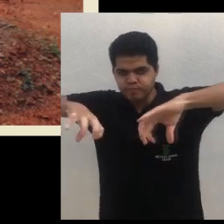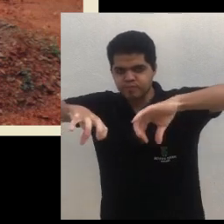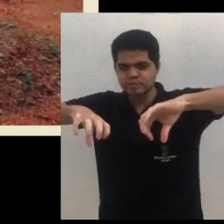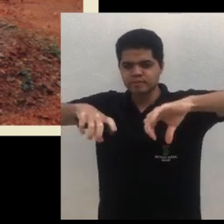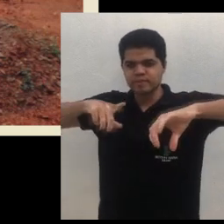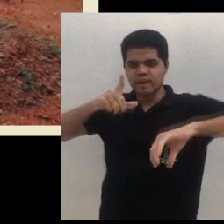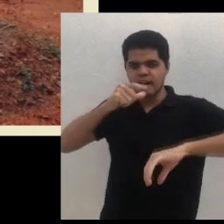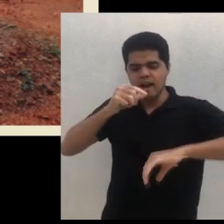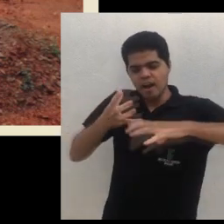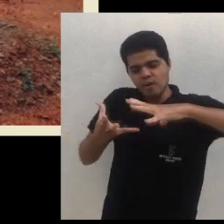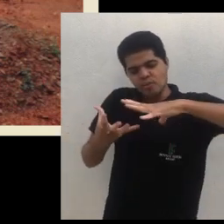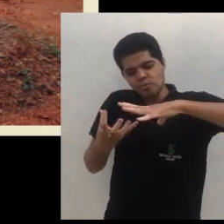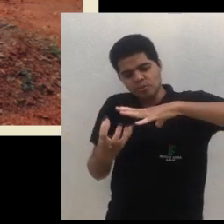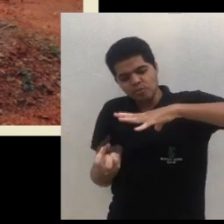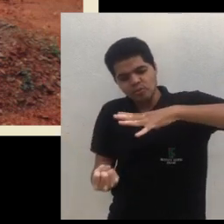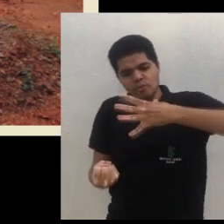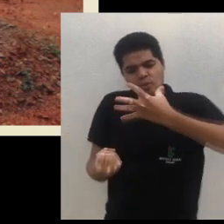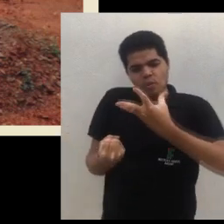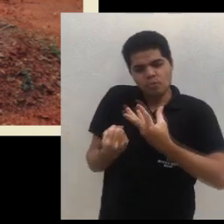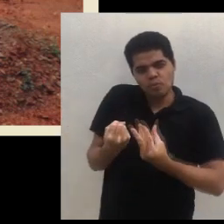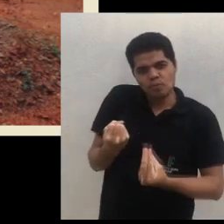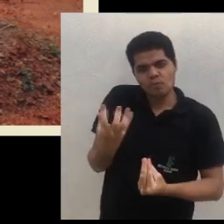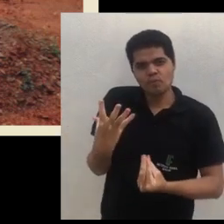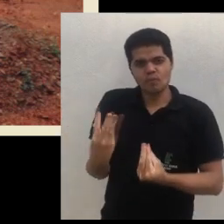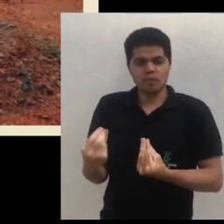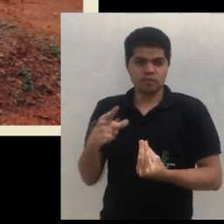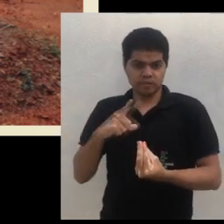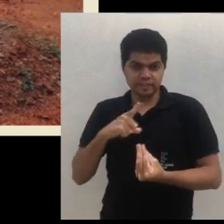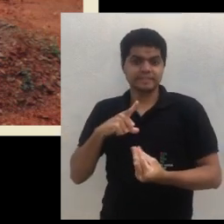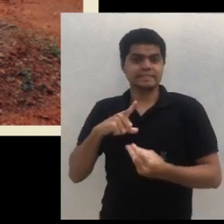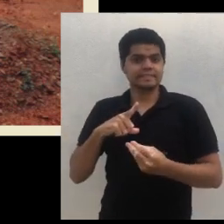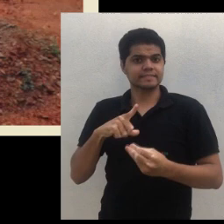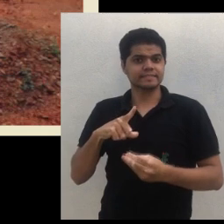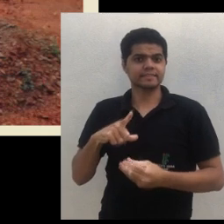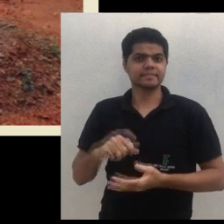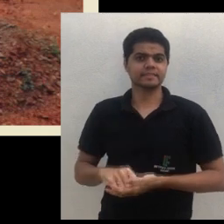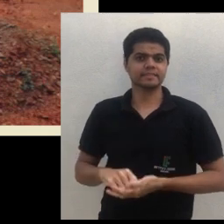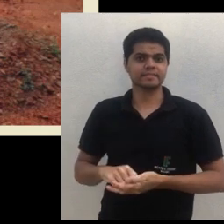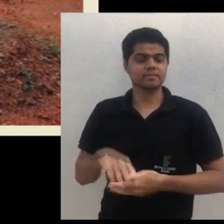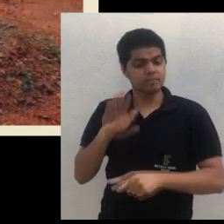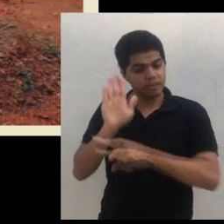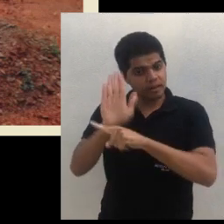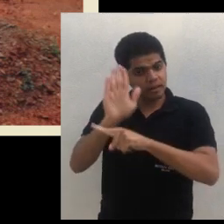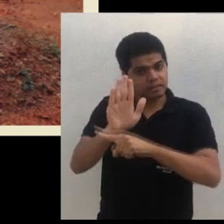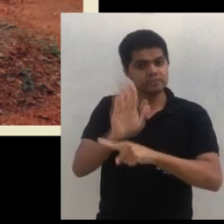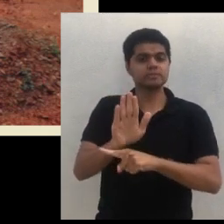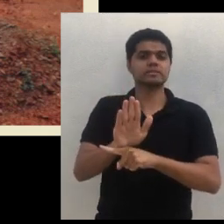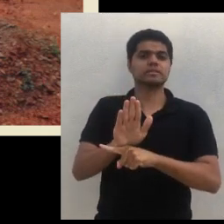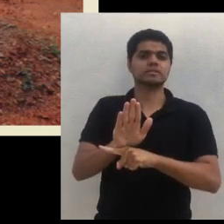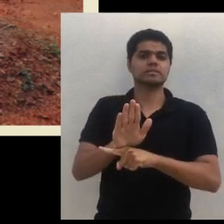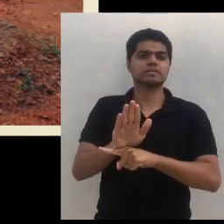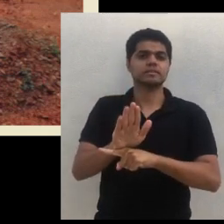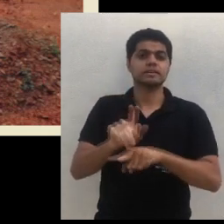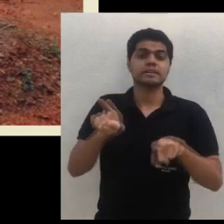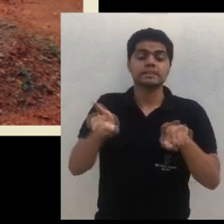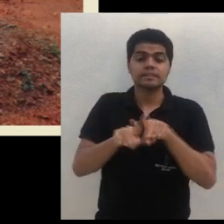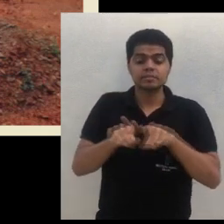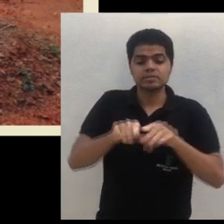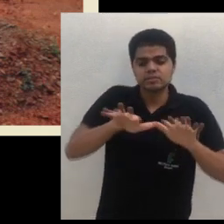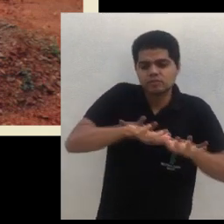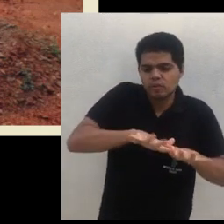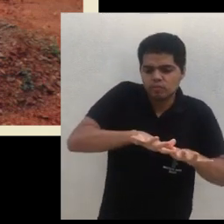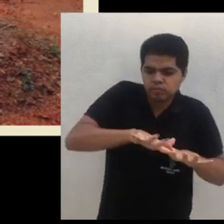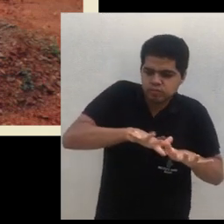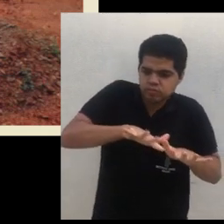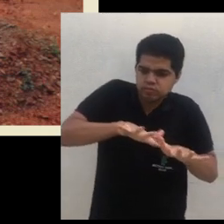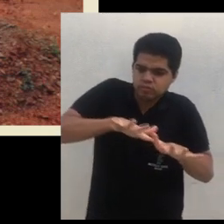se você tiver declividade a mesma forma Então você cava um pouco aqui porque isso aqui vai acumular umidade